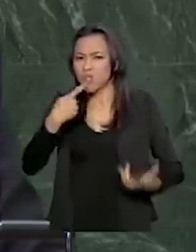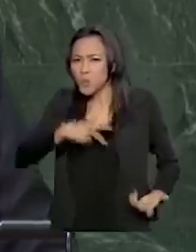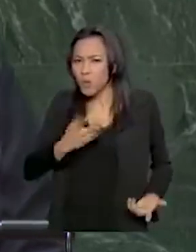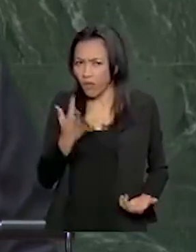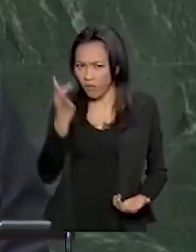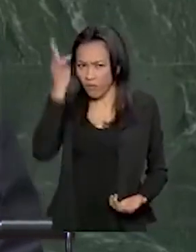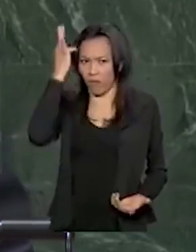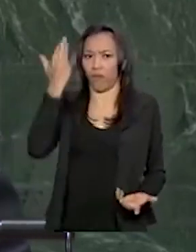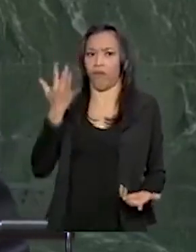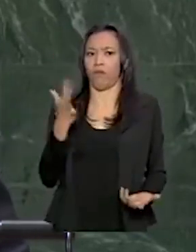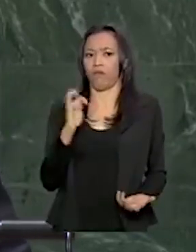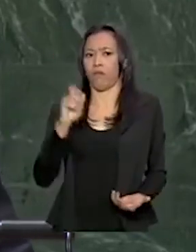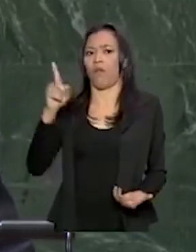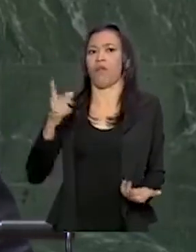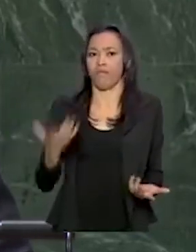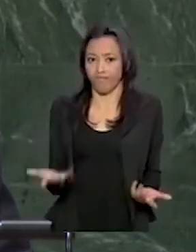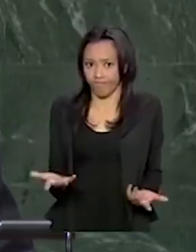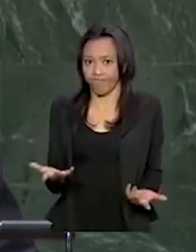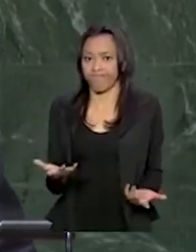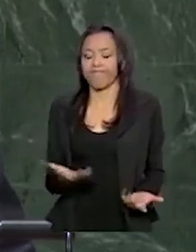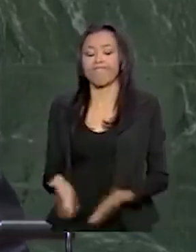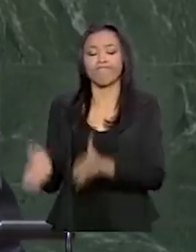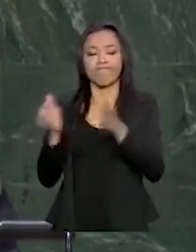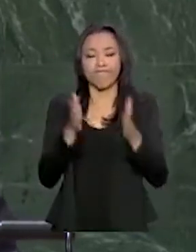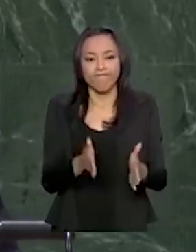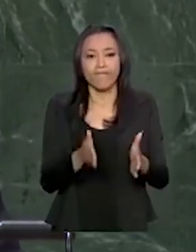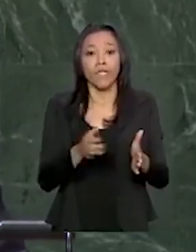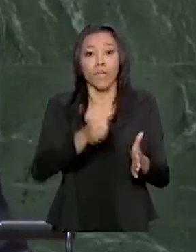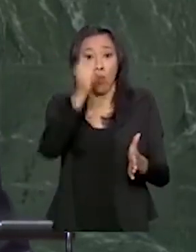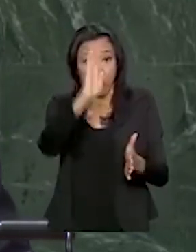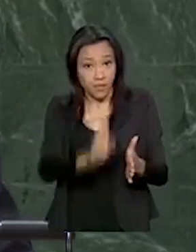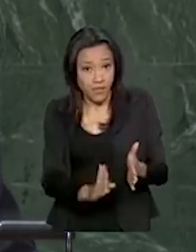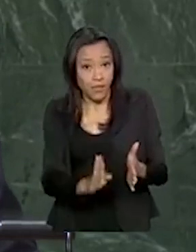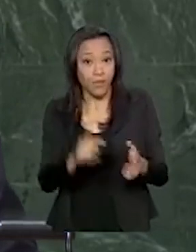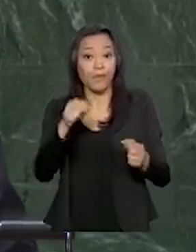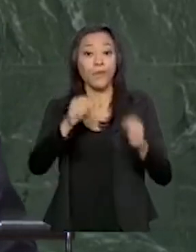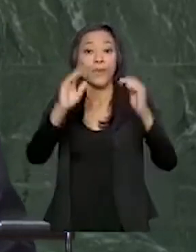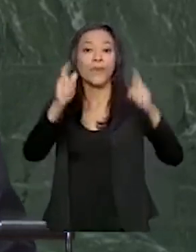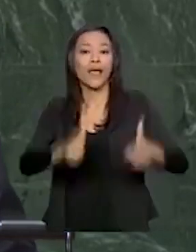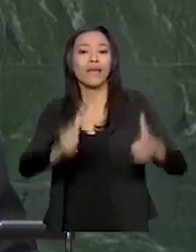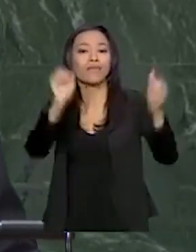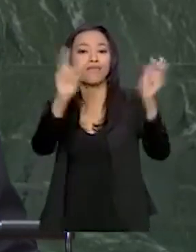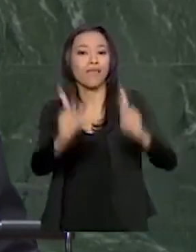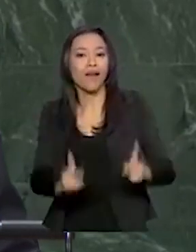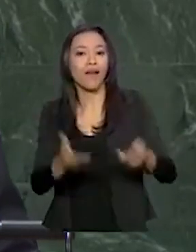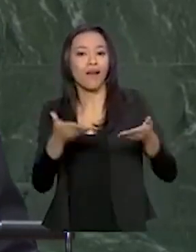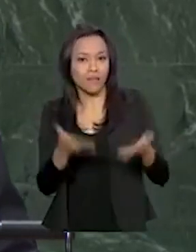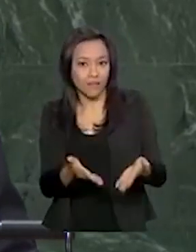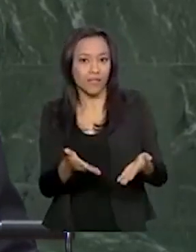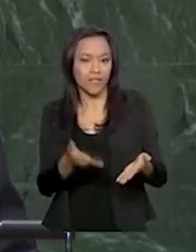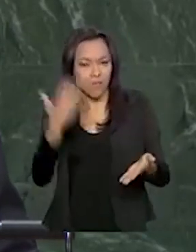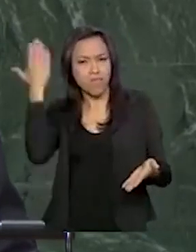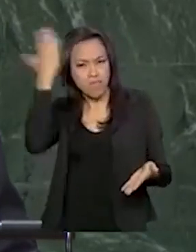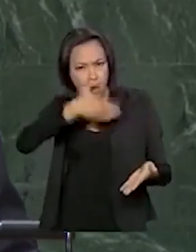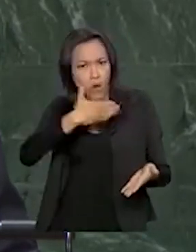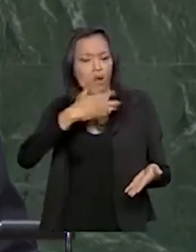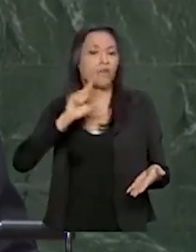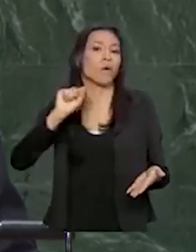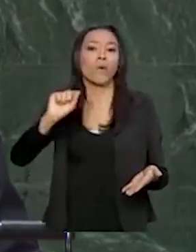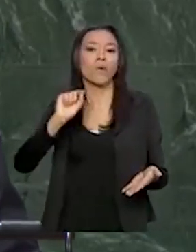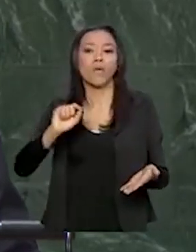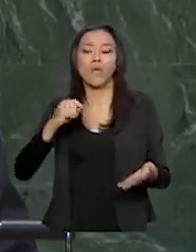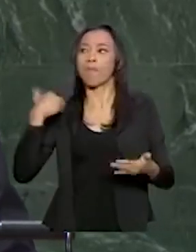A devoção do Brasil à causa da paz se comprova pelo sólido